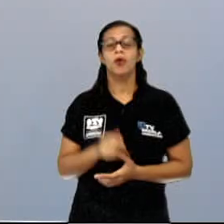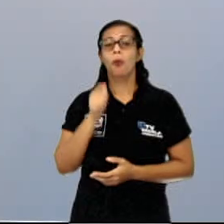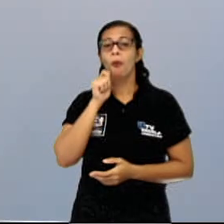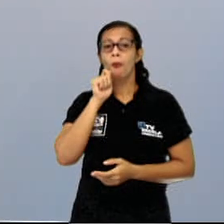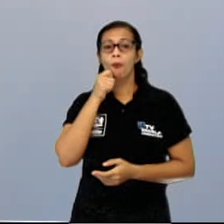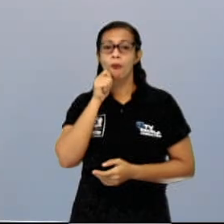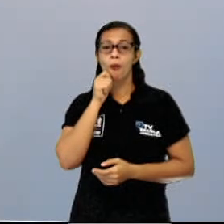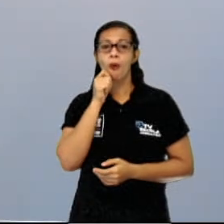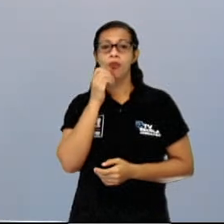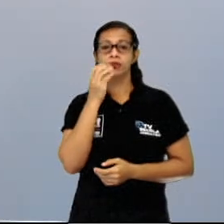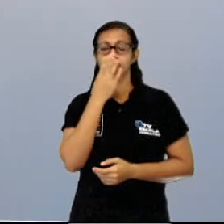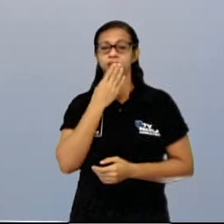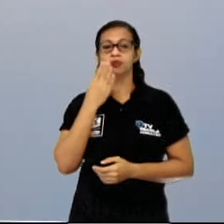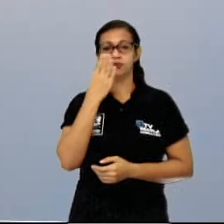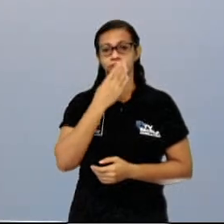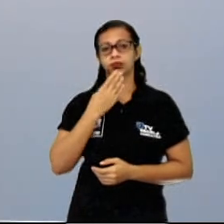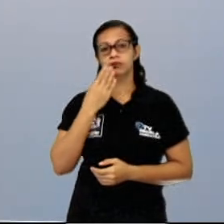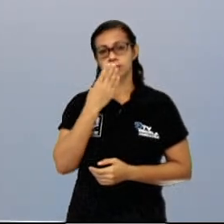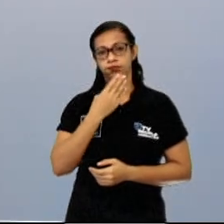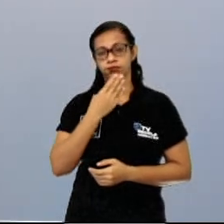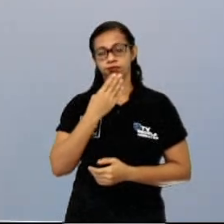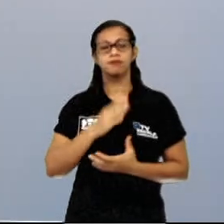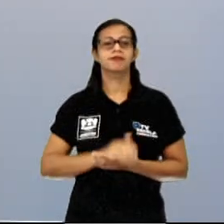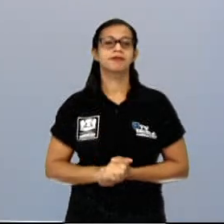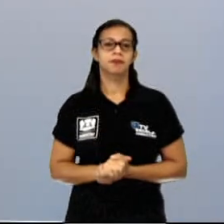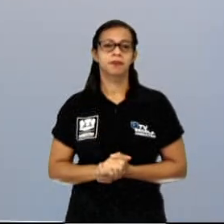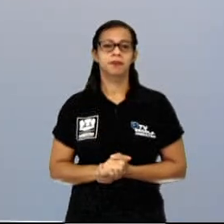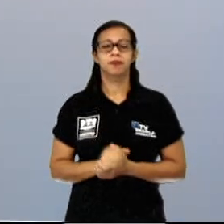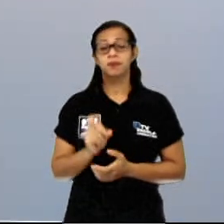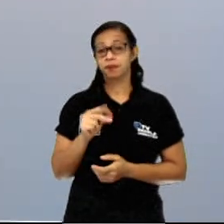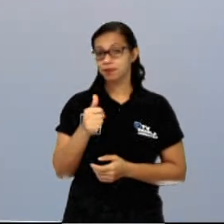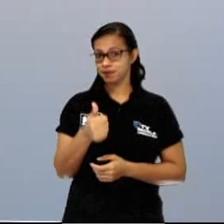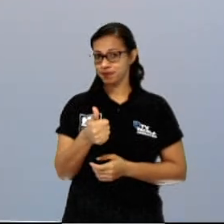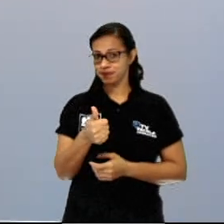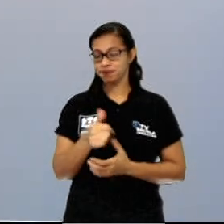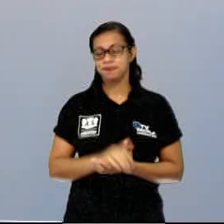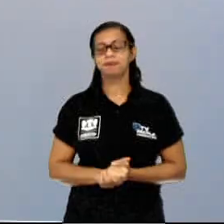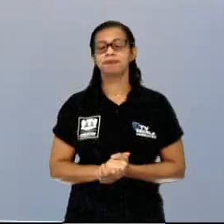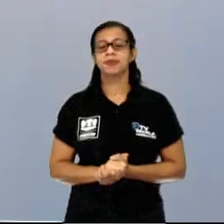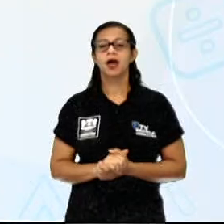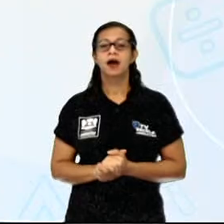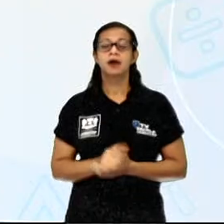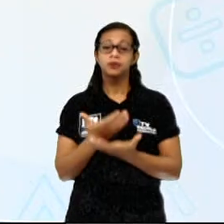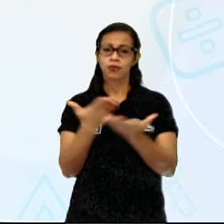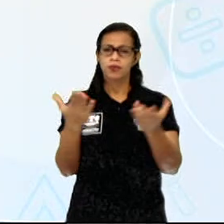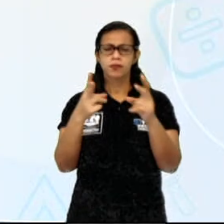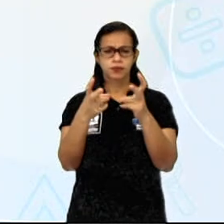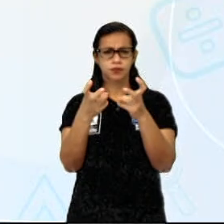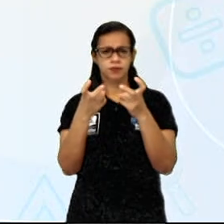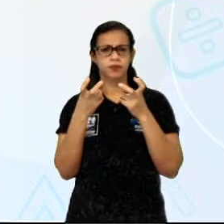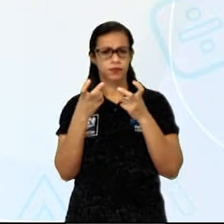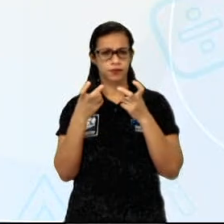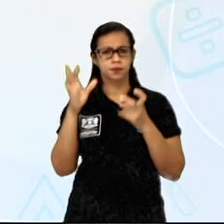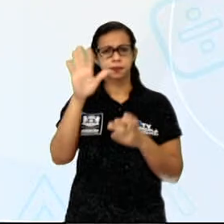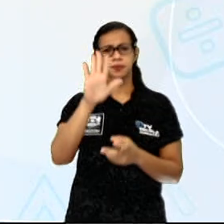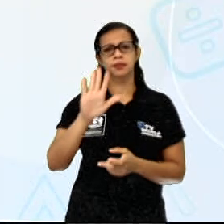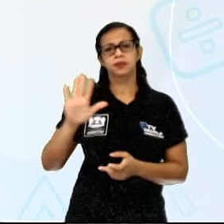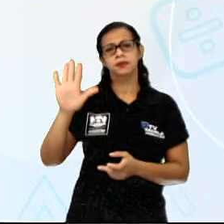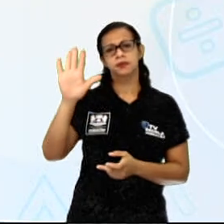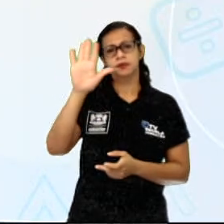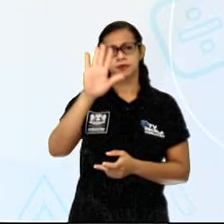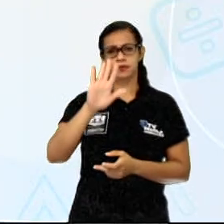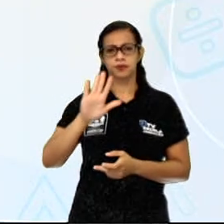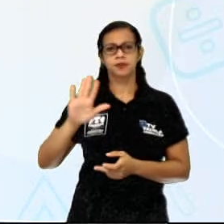Tudo bem? Bom, vamos exercitar agora? Eu quero que vocês observem essa imagem, que foi retirada da